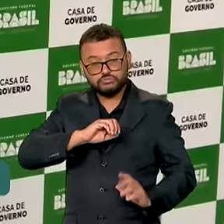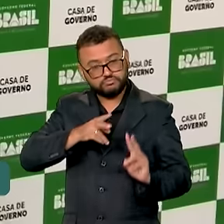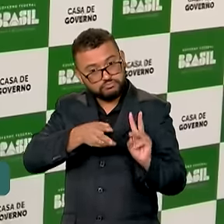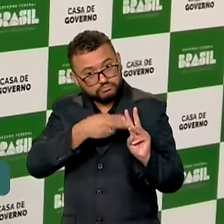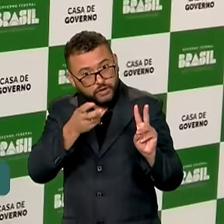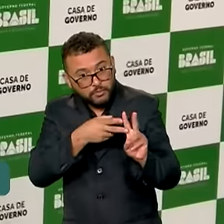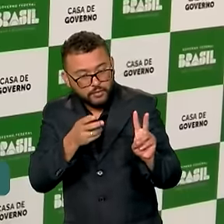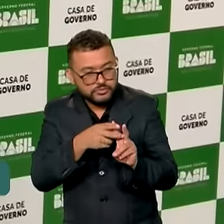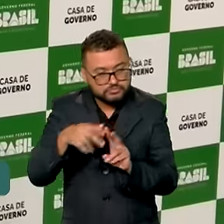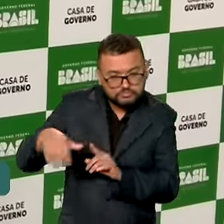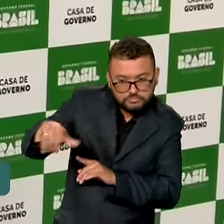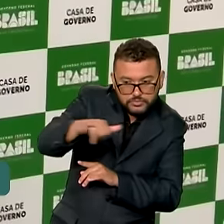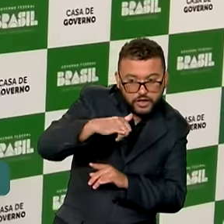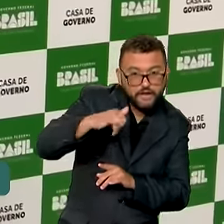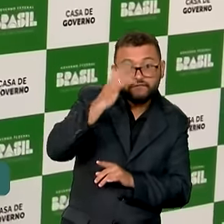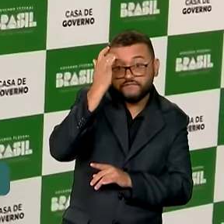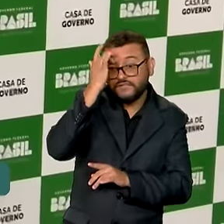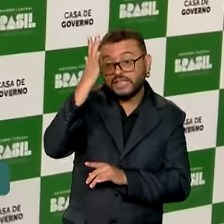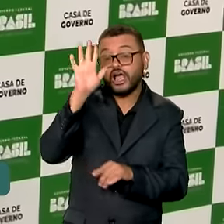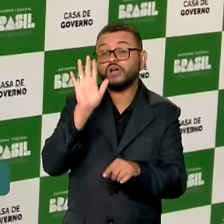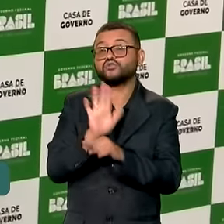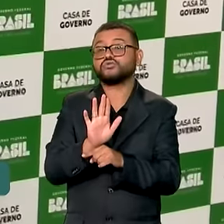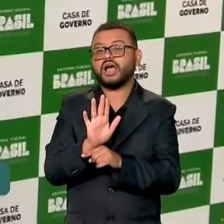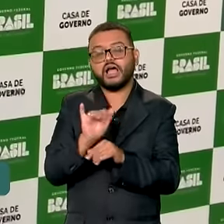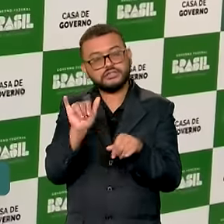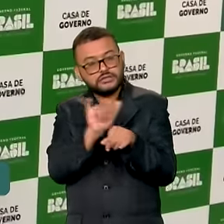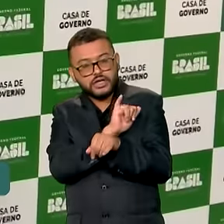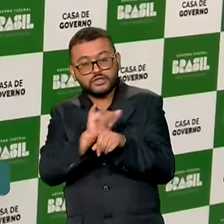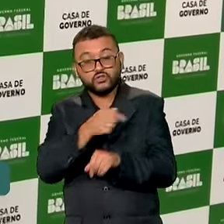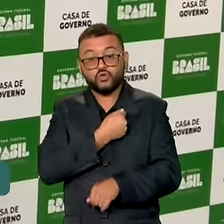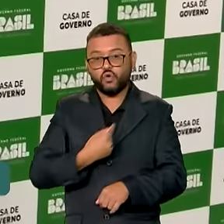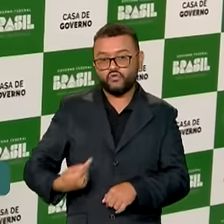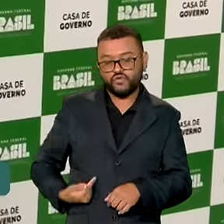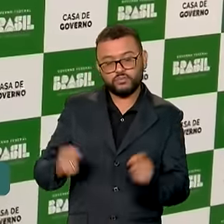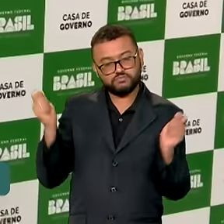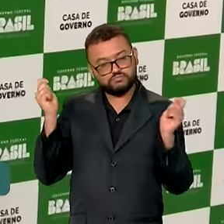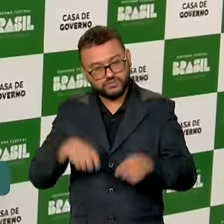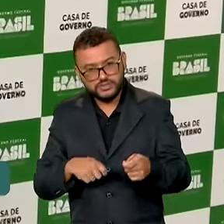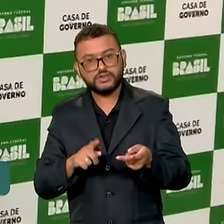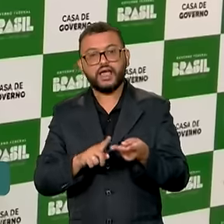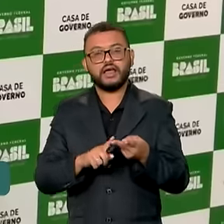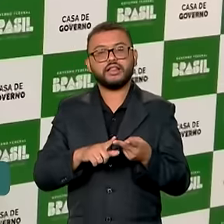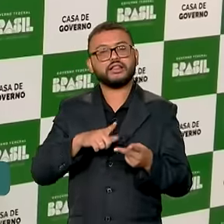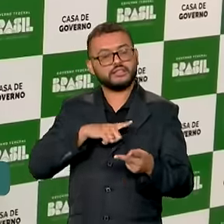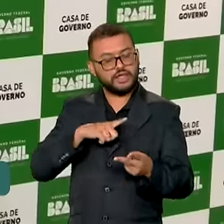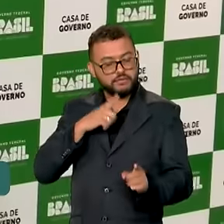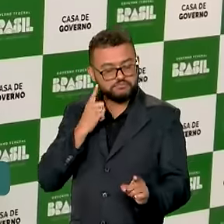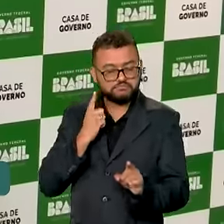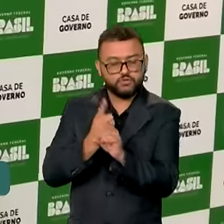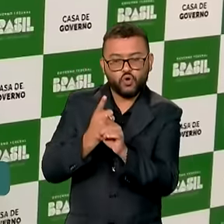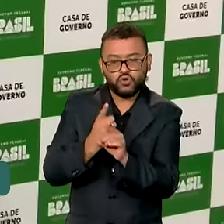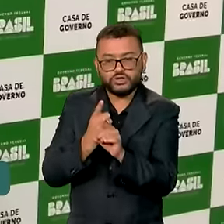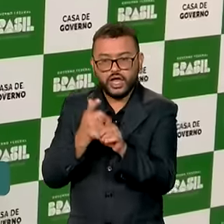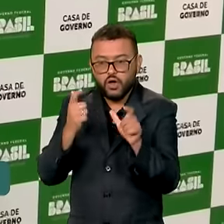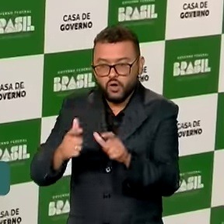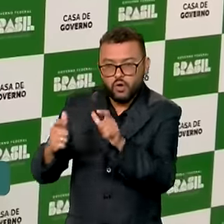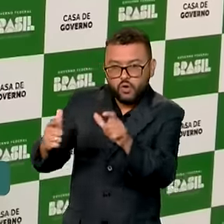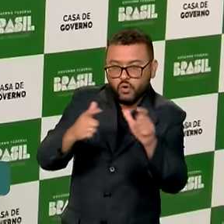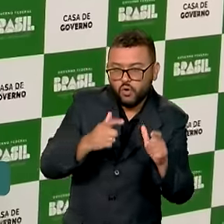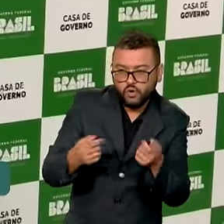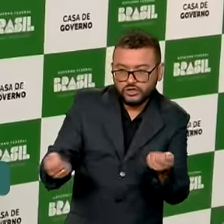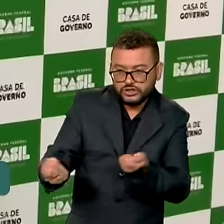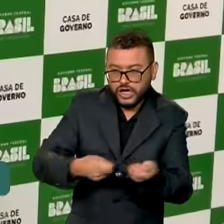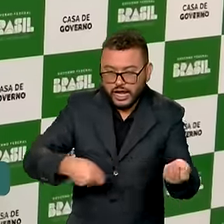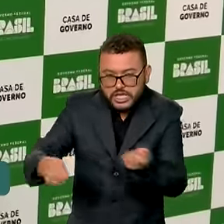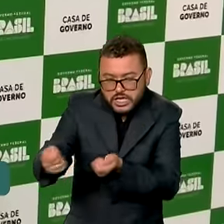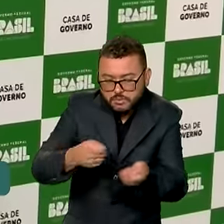Isso vai facilitar as ações preparatórias, porque pode identificar áreas de garimpos que a gente